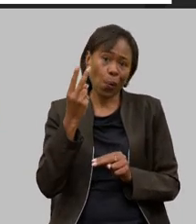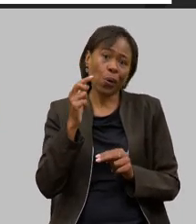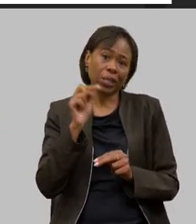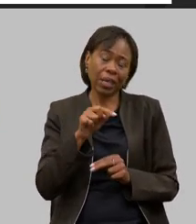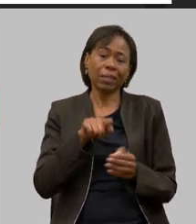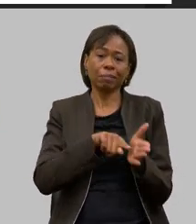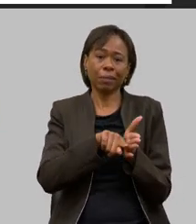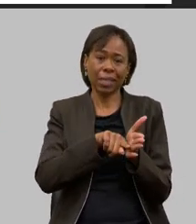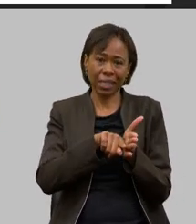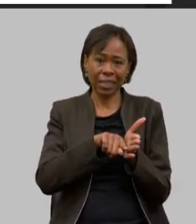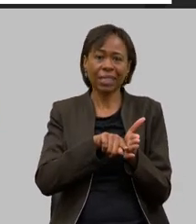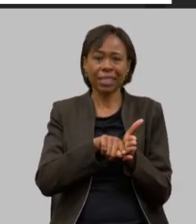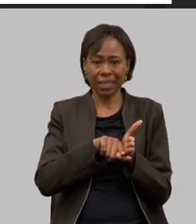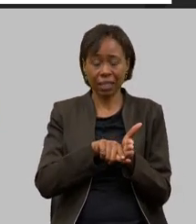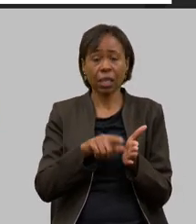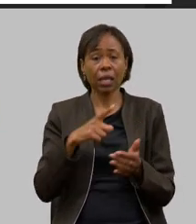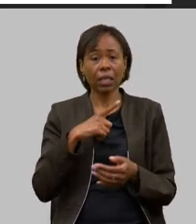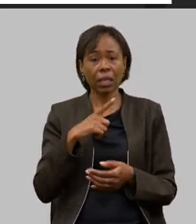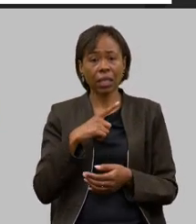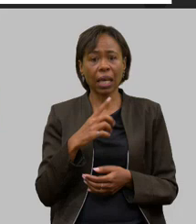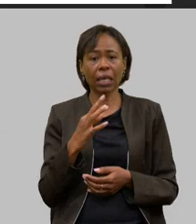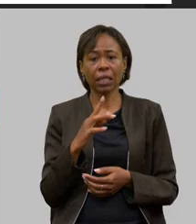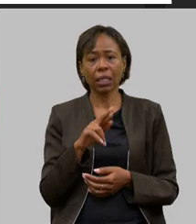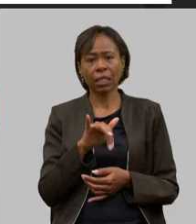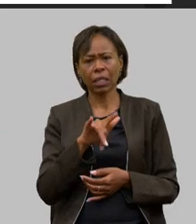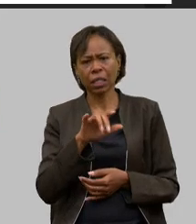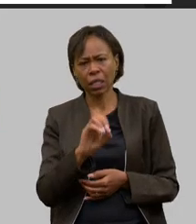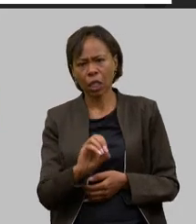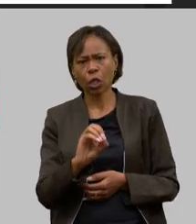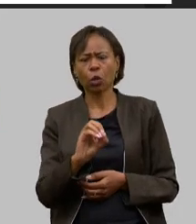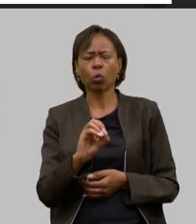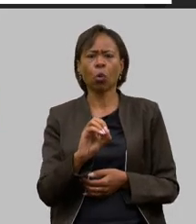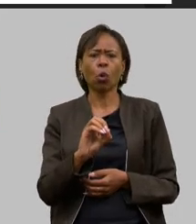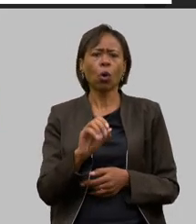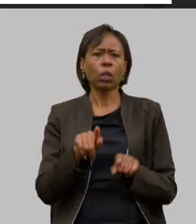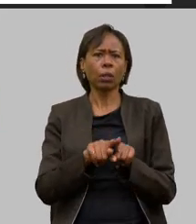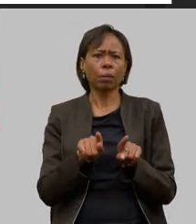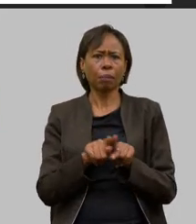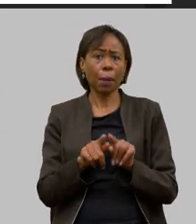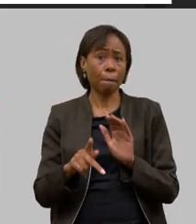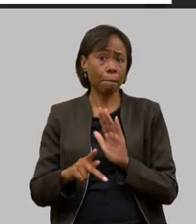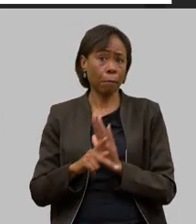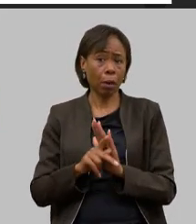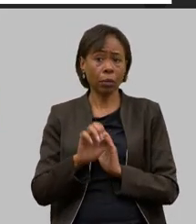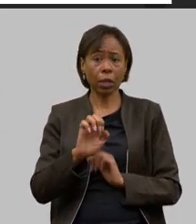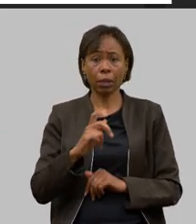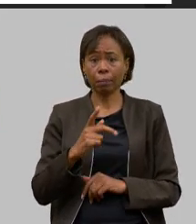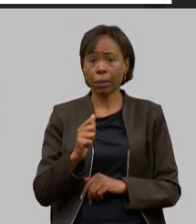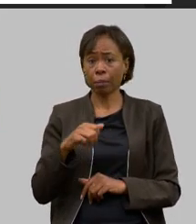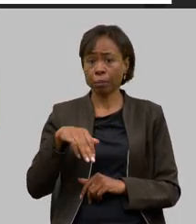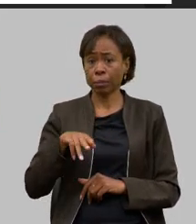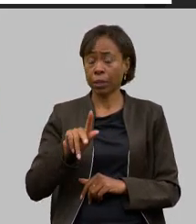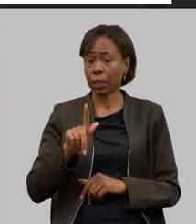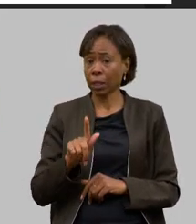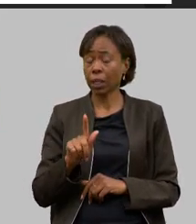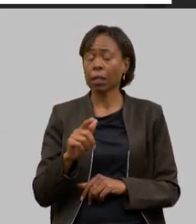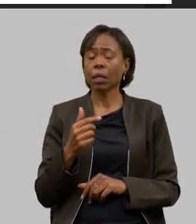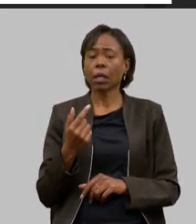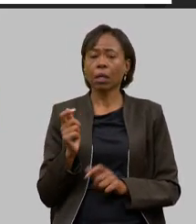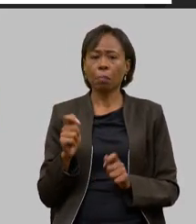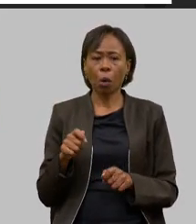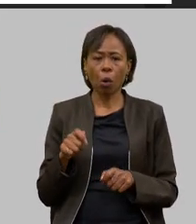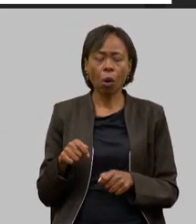Epamig então nós temos hoje o trigo forrageiro que foi desenvolvido pela Epamig sem arista que pode produzir durante a